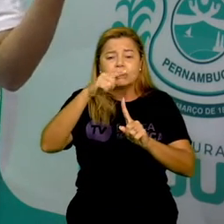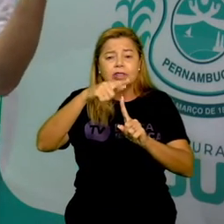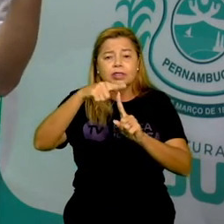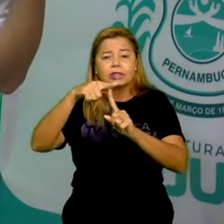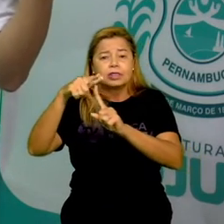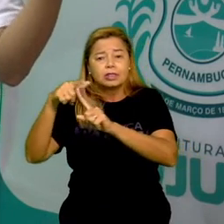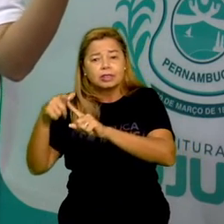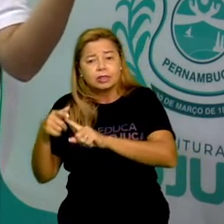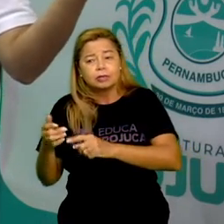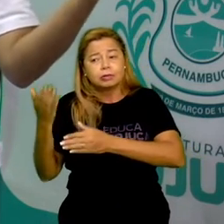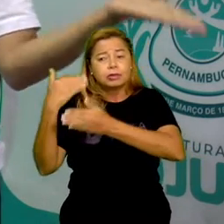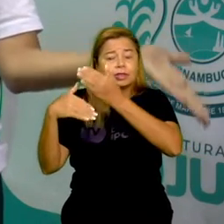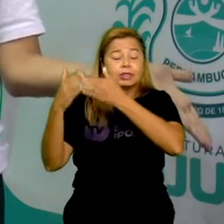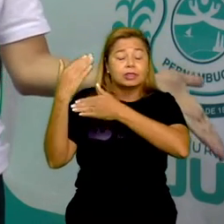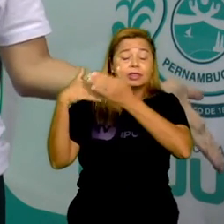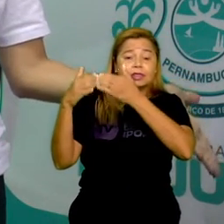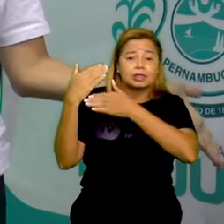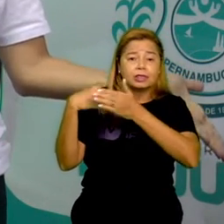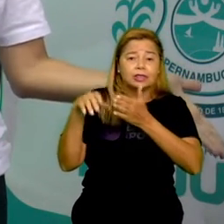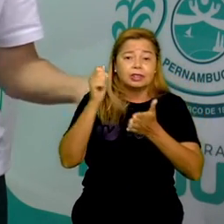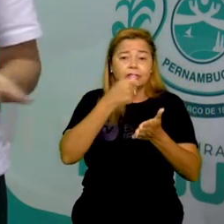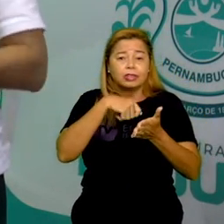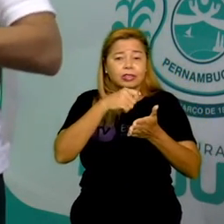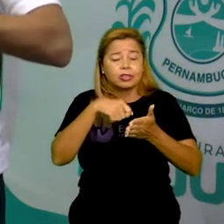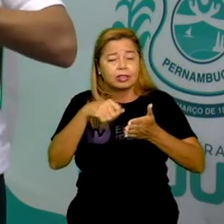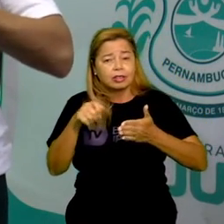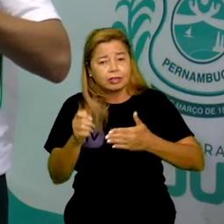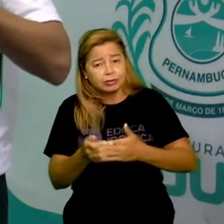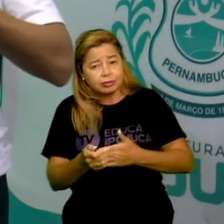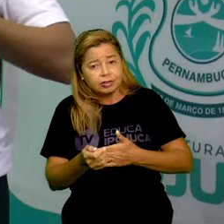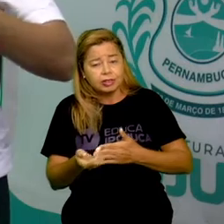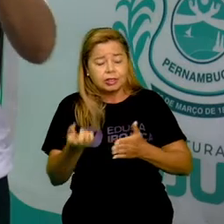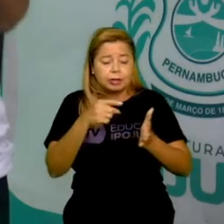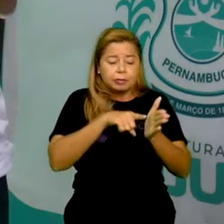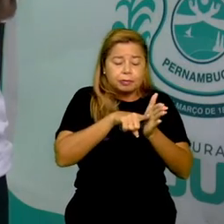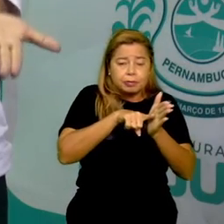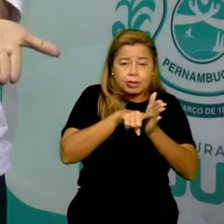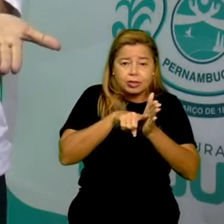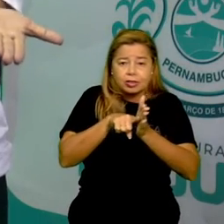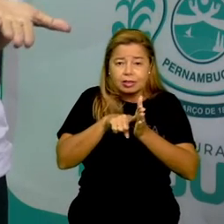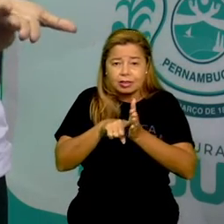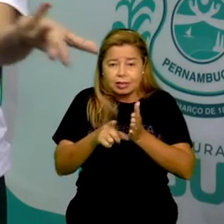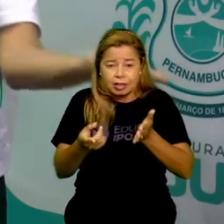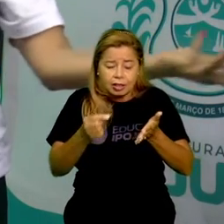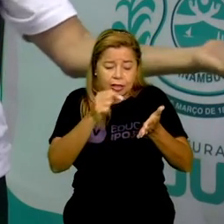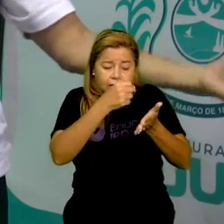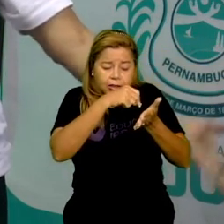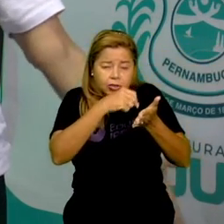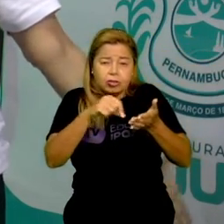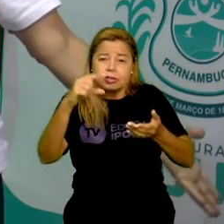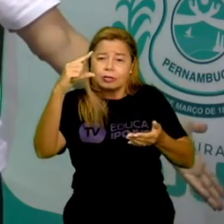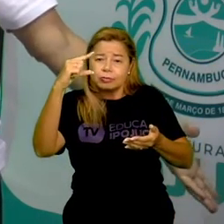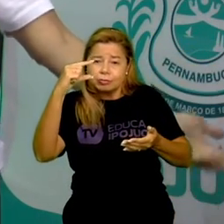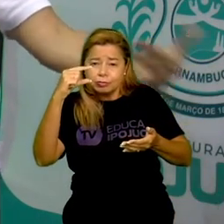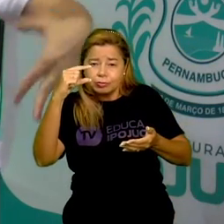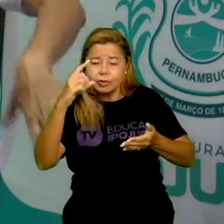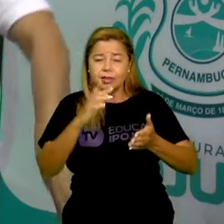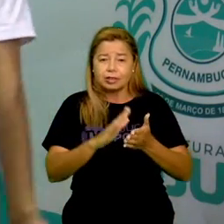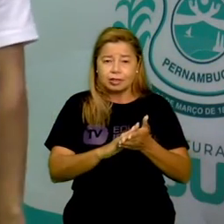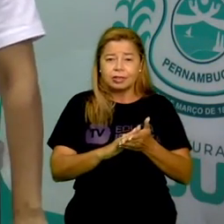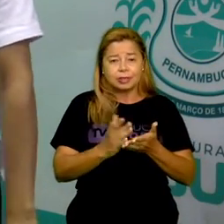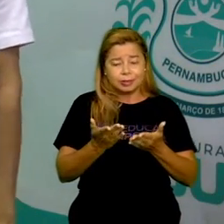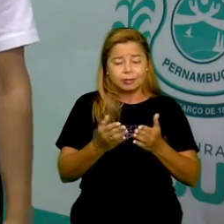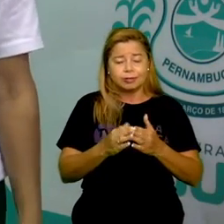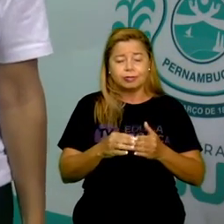ver mais ou menos como os povos antigos escreviam. Vamos fazer um bilhetinho, dá para a professora ler, para alguém da sua casa